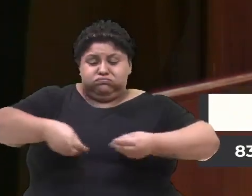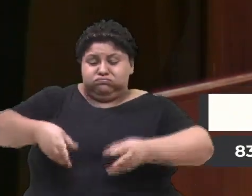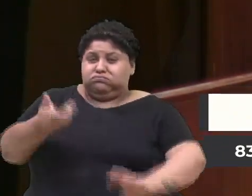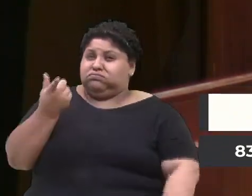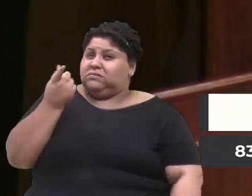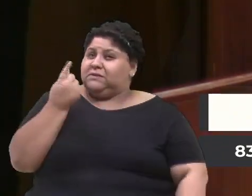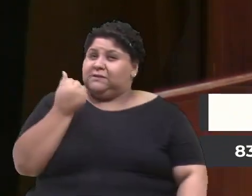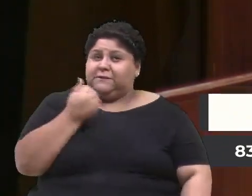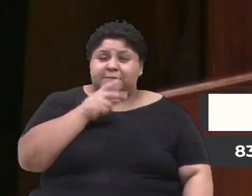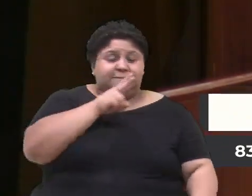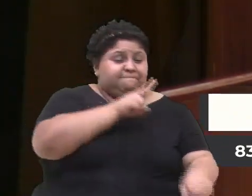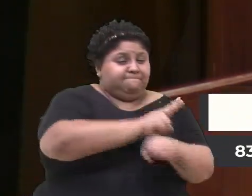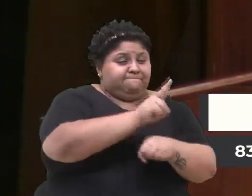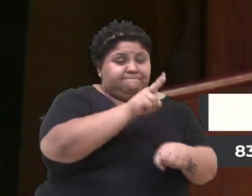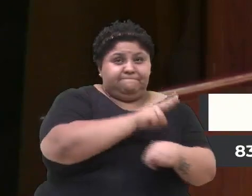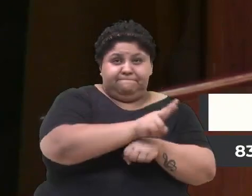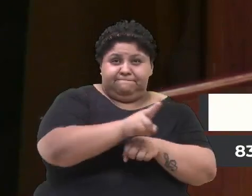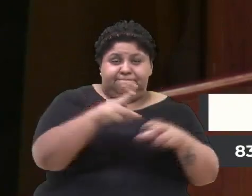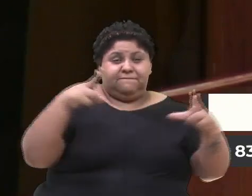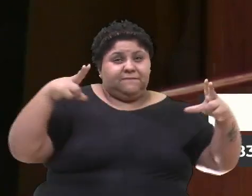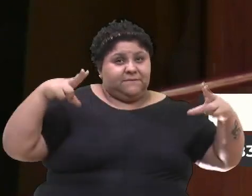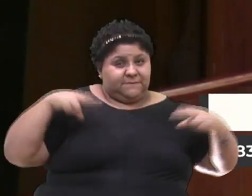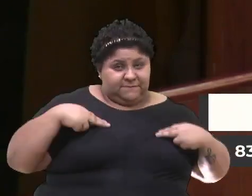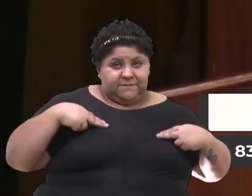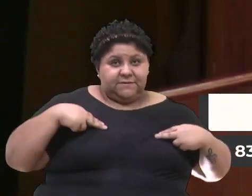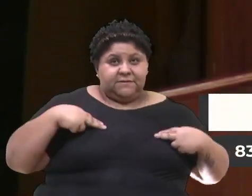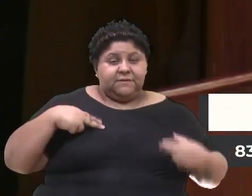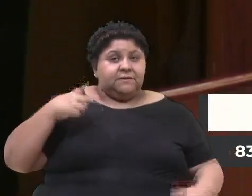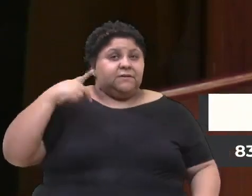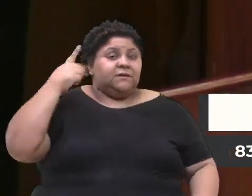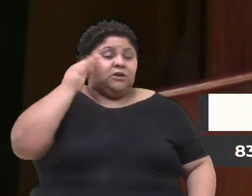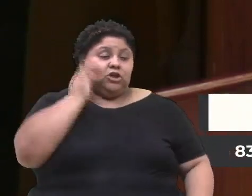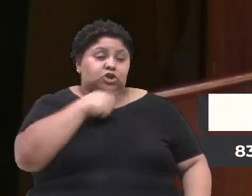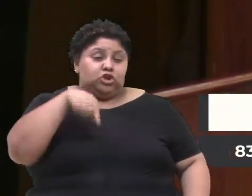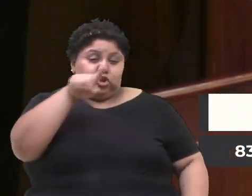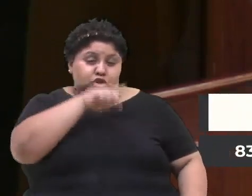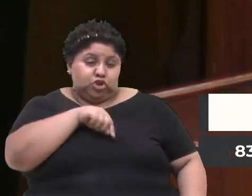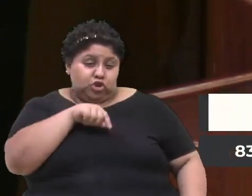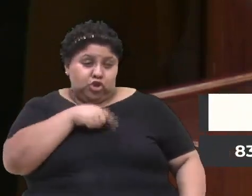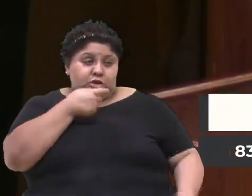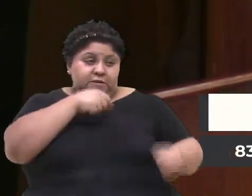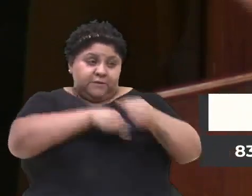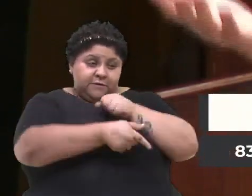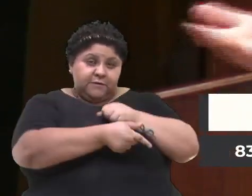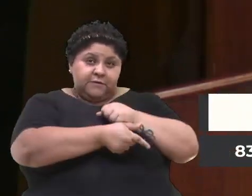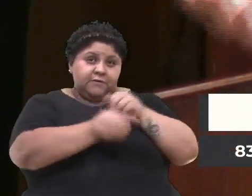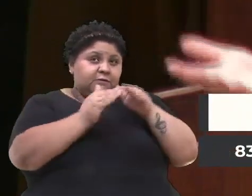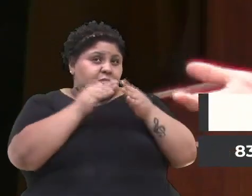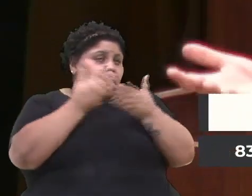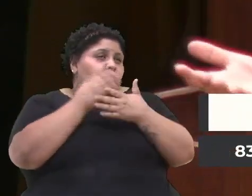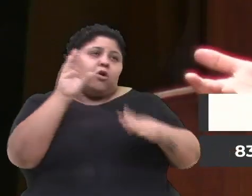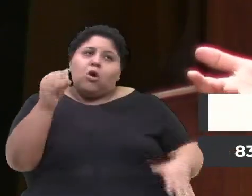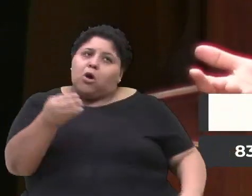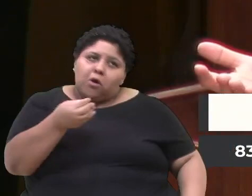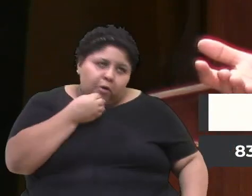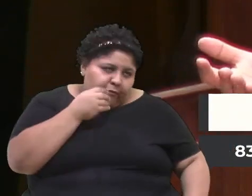na iniciativa privada. E, vereadora Tatiane, se nós investíssemos esse dinheiro em escola, lógico que seria mais razoável.